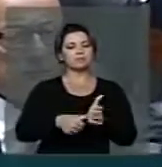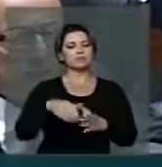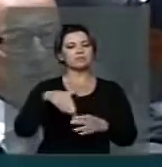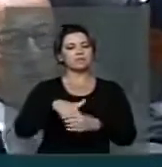presidente.